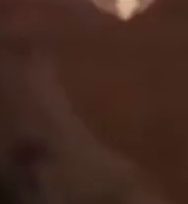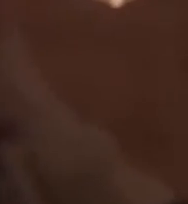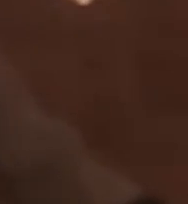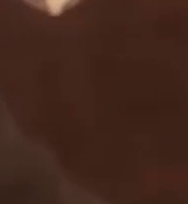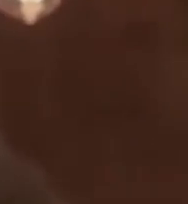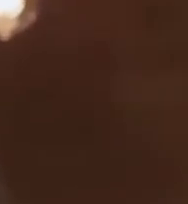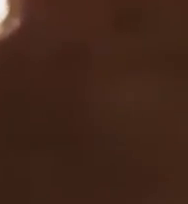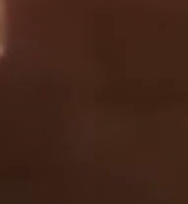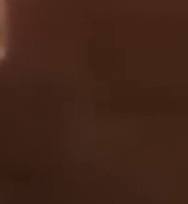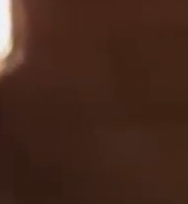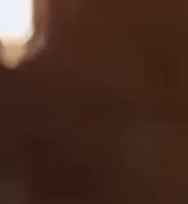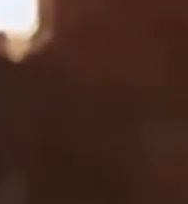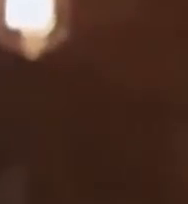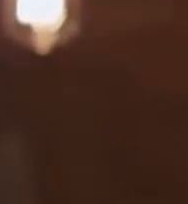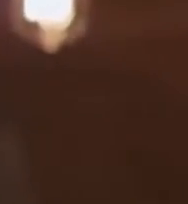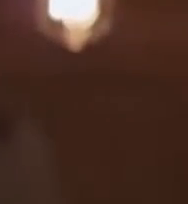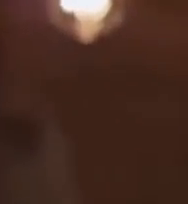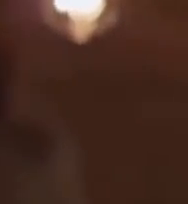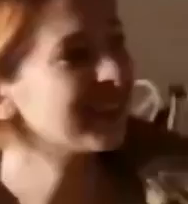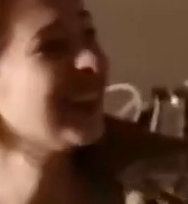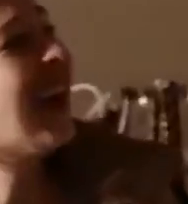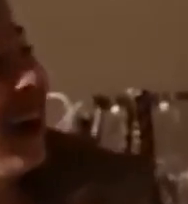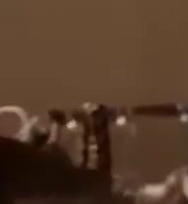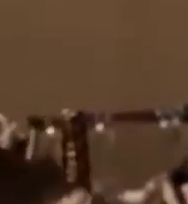em homenagem a esse último encontro vou falar sobre ele.